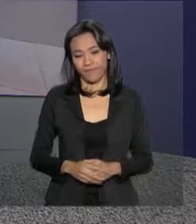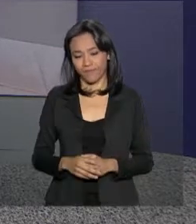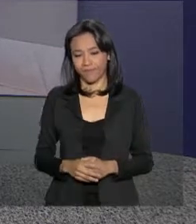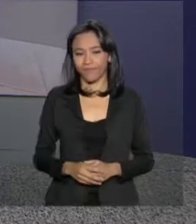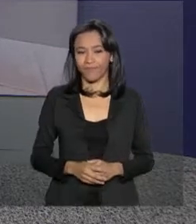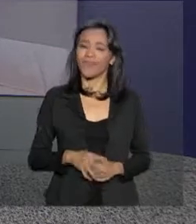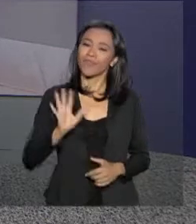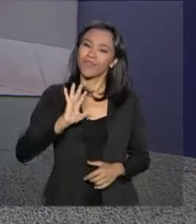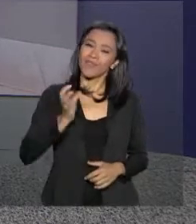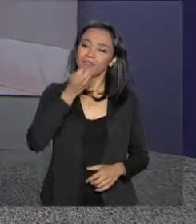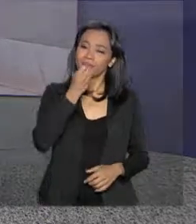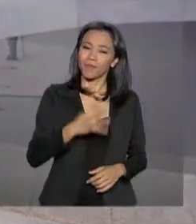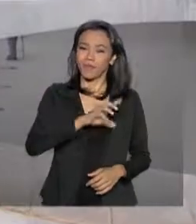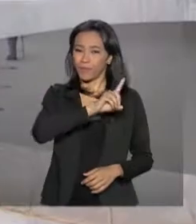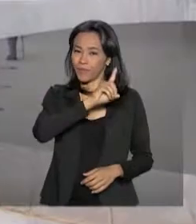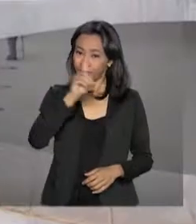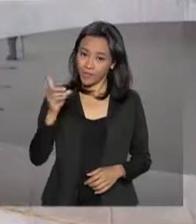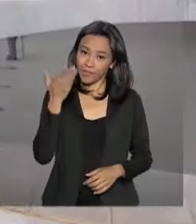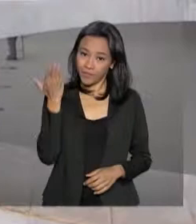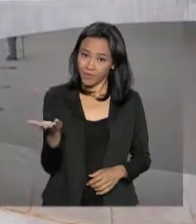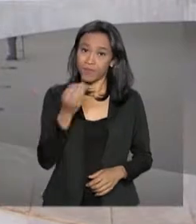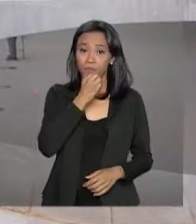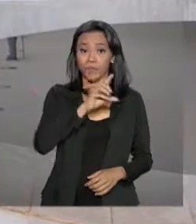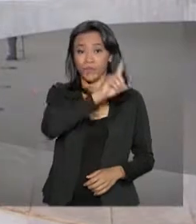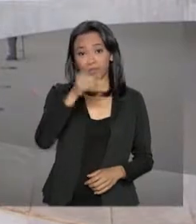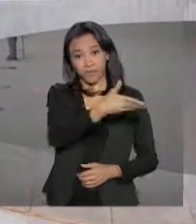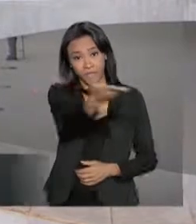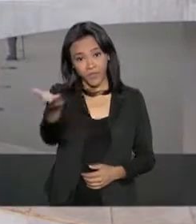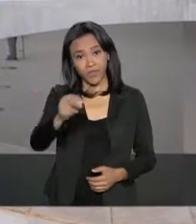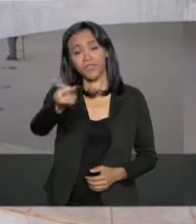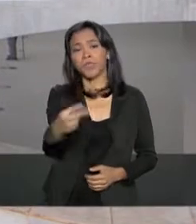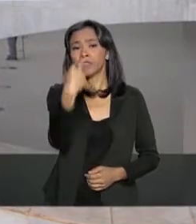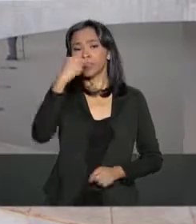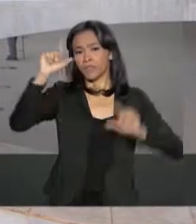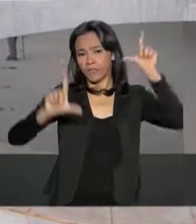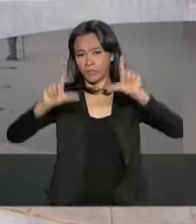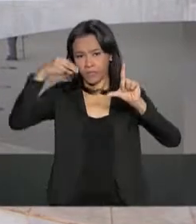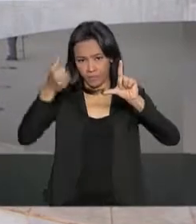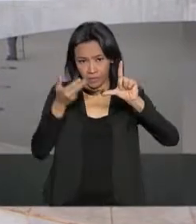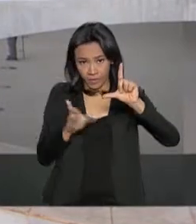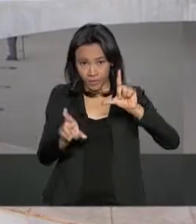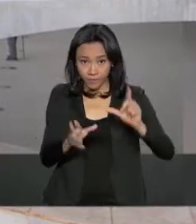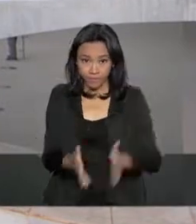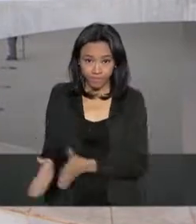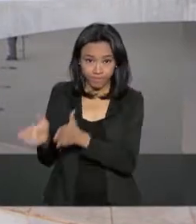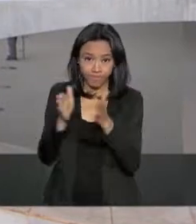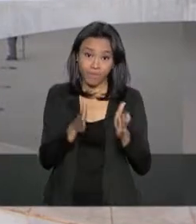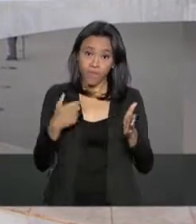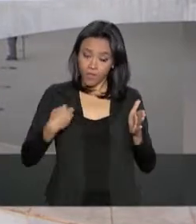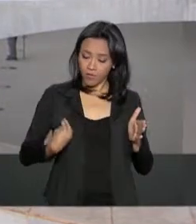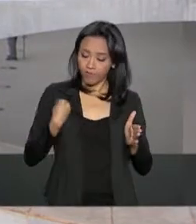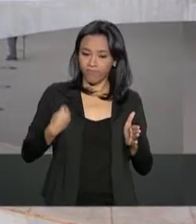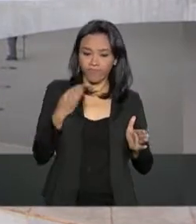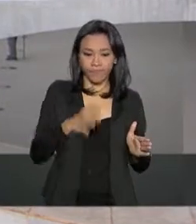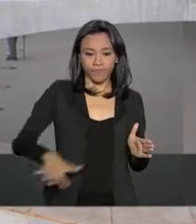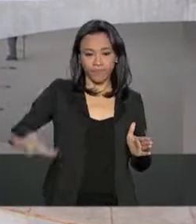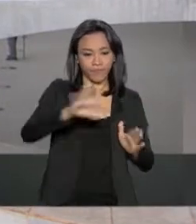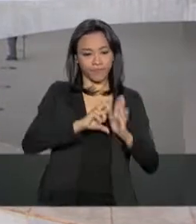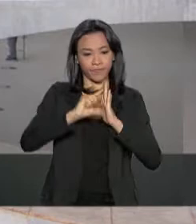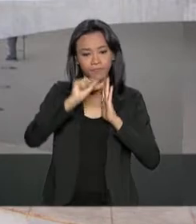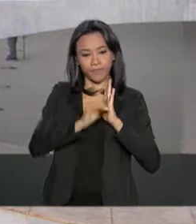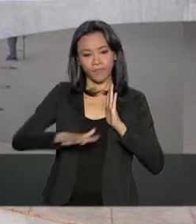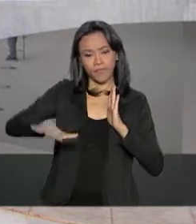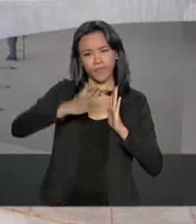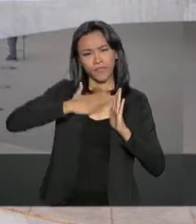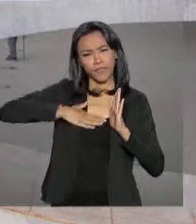Olá, Renata, bom dia pra você. Bom dia pra você que acompanha a NBR, TV do Governo Federal. Eu estou aqui no Palácio do Planalto,